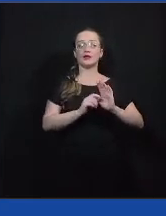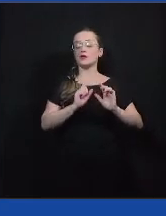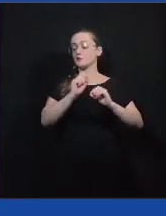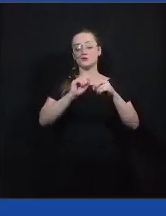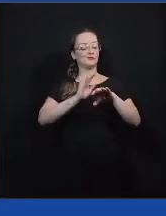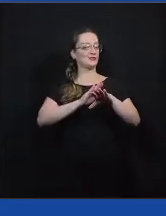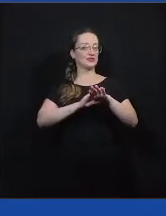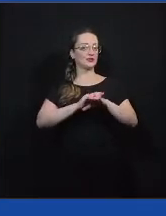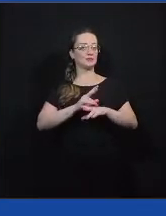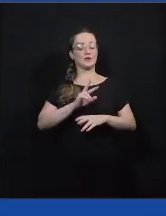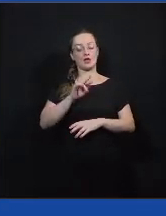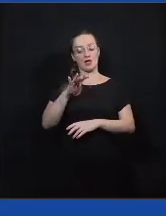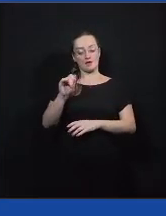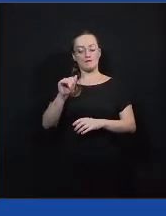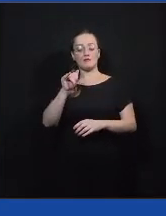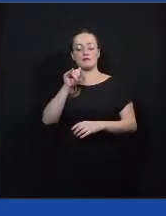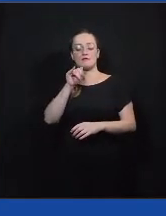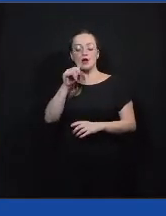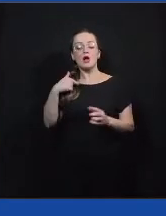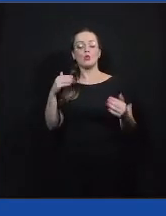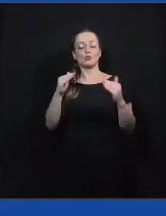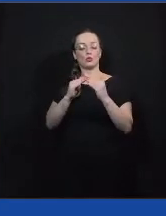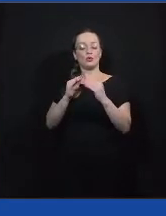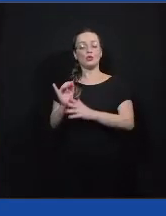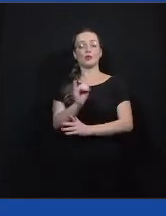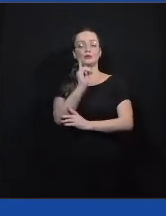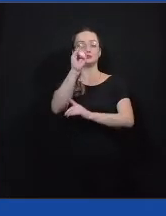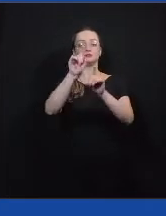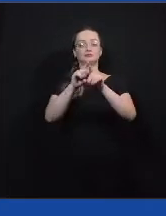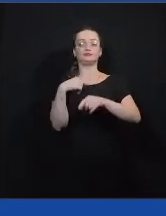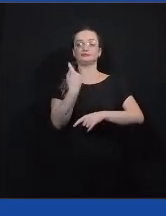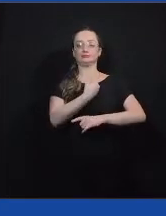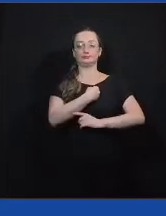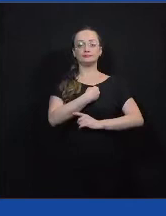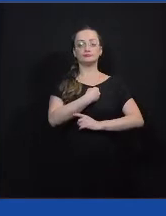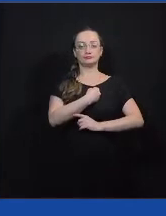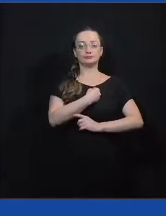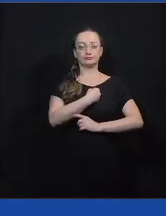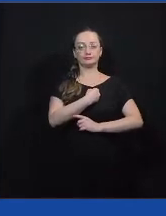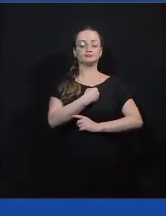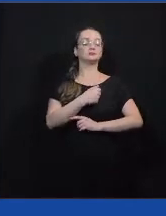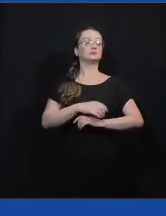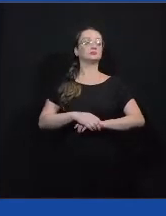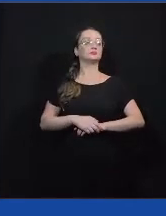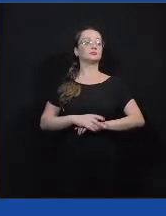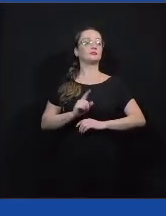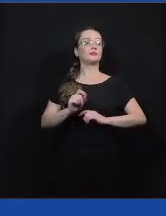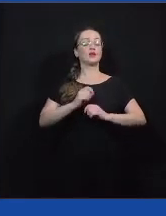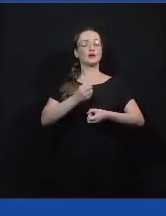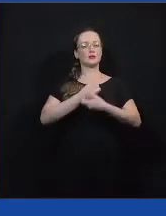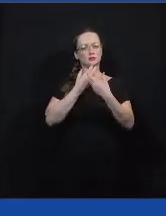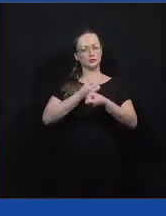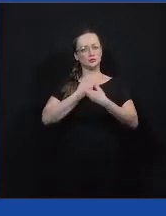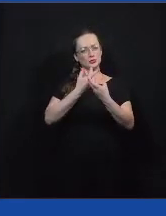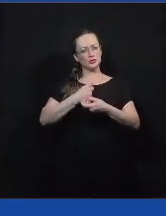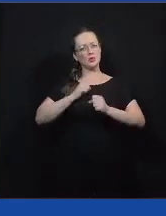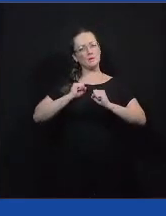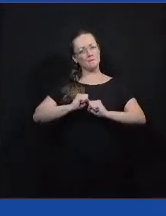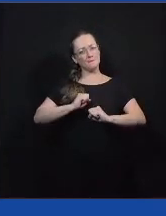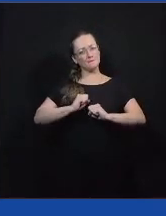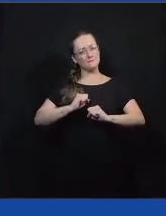feito, igual a Rafa disse. E foi muito importante isso para nós. E com essas informações a gente pode